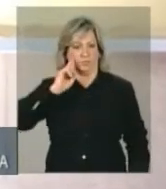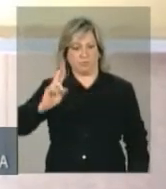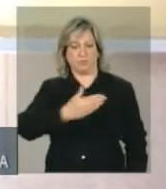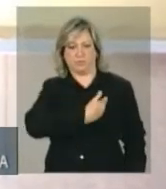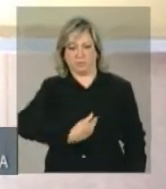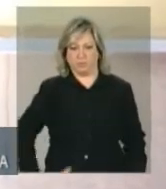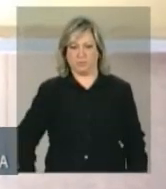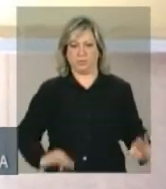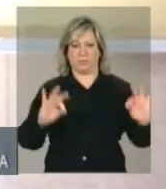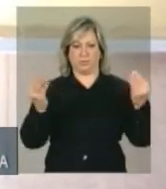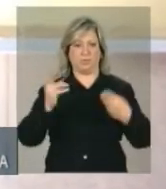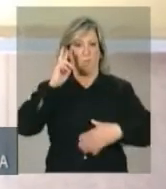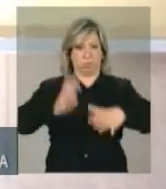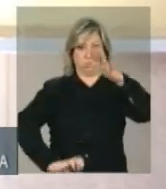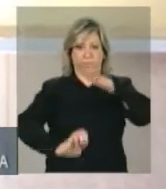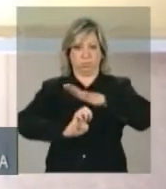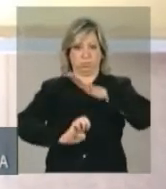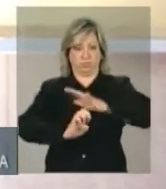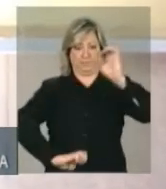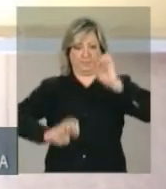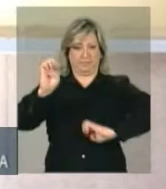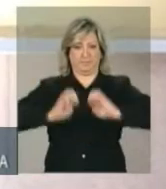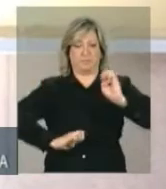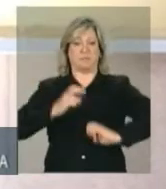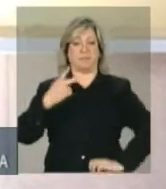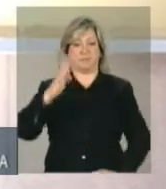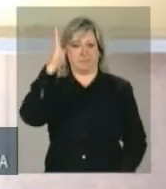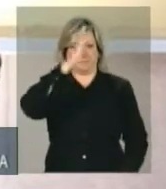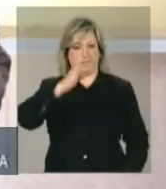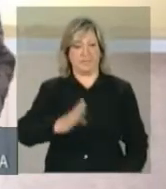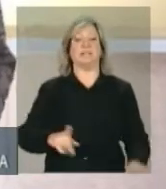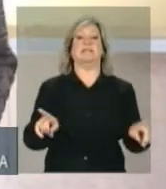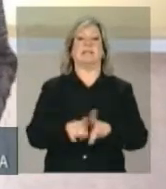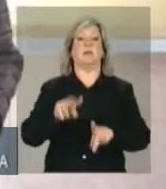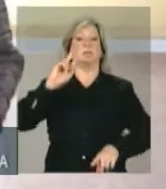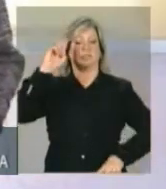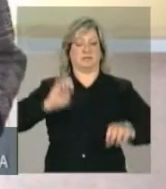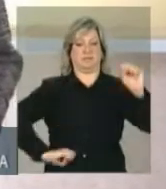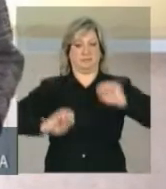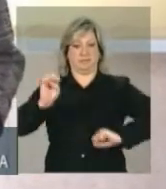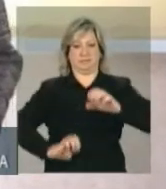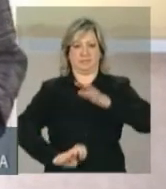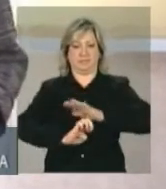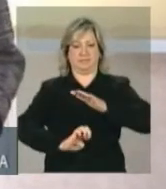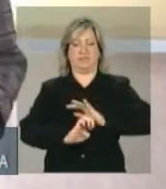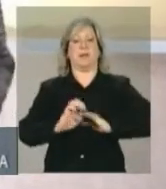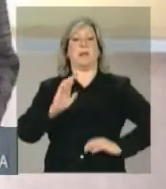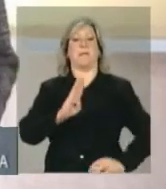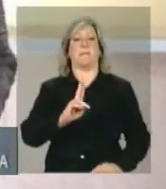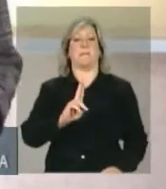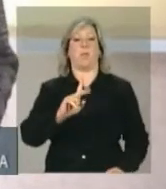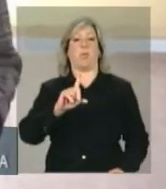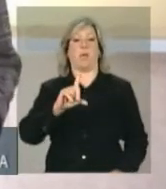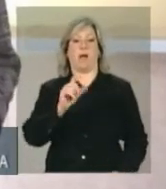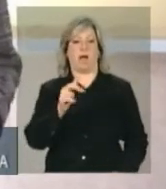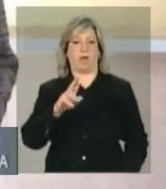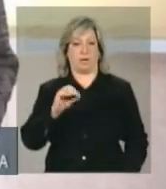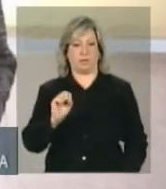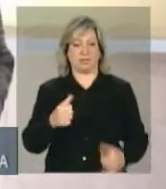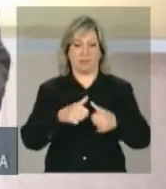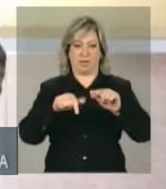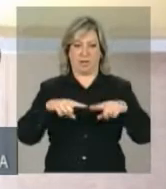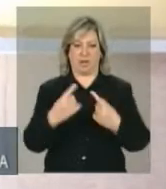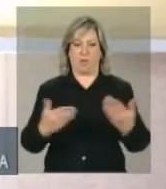aos empresários brasileiros e aos empresários búlgaros aqui presentes, e a todos aqueles que